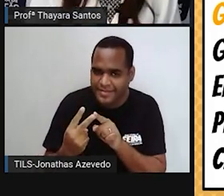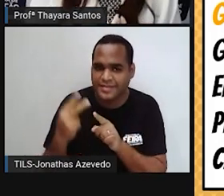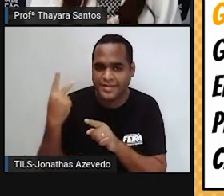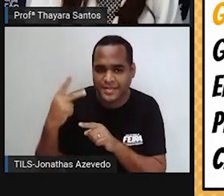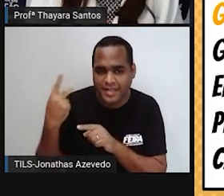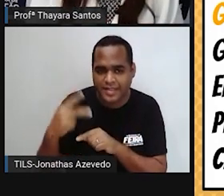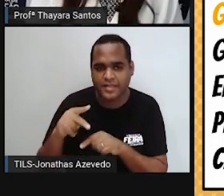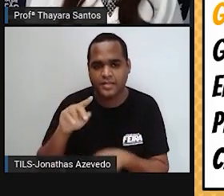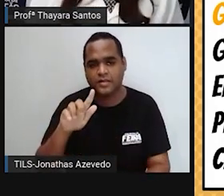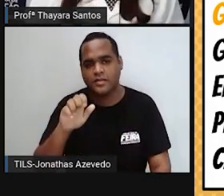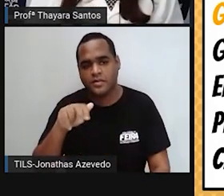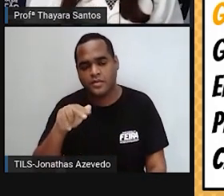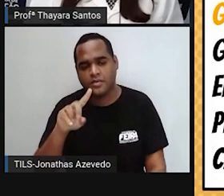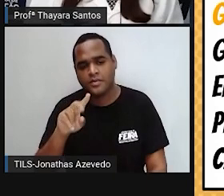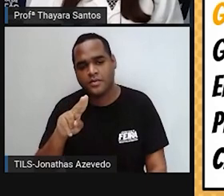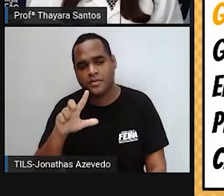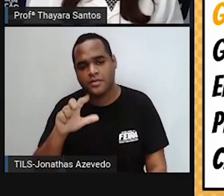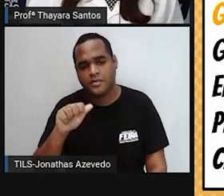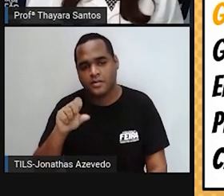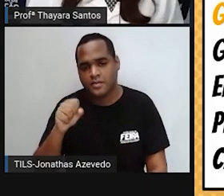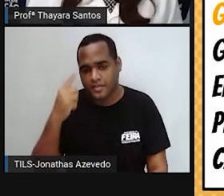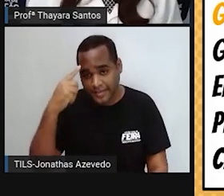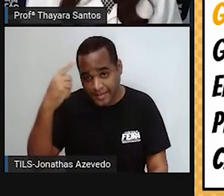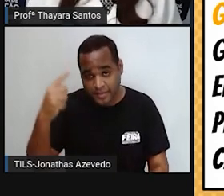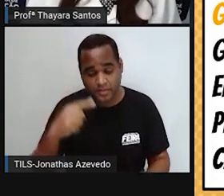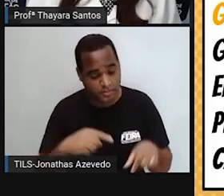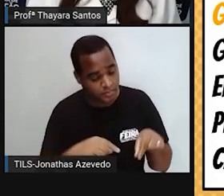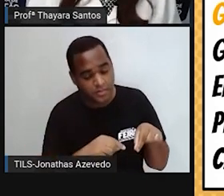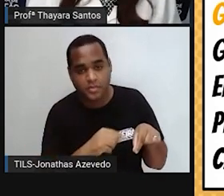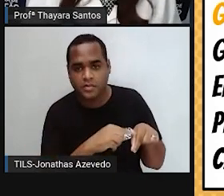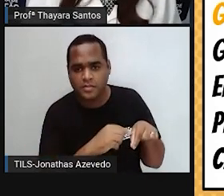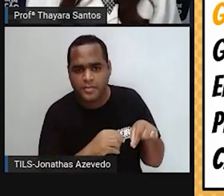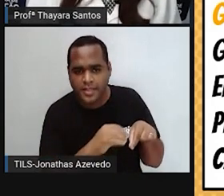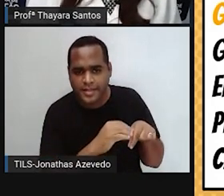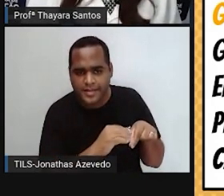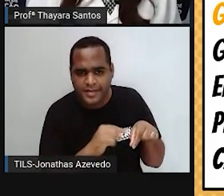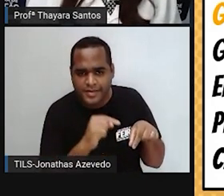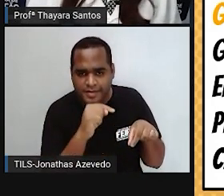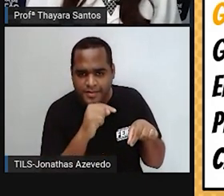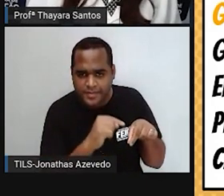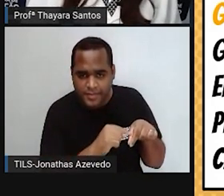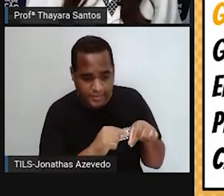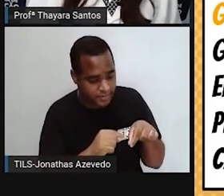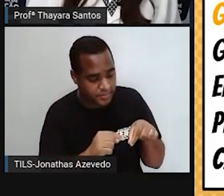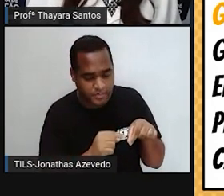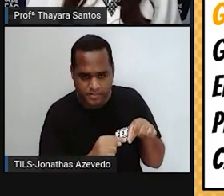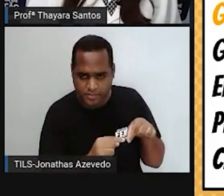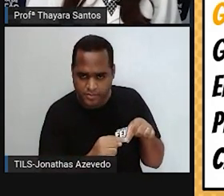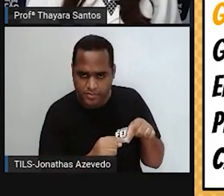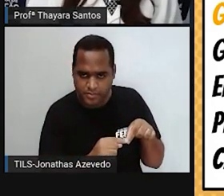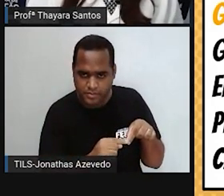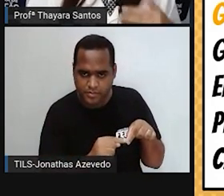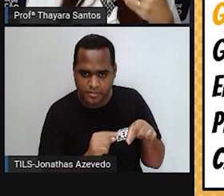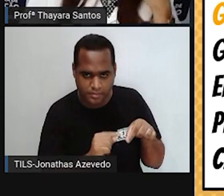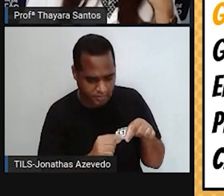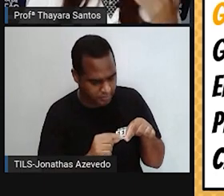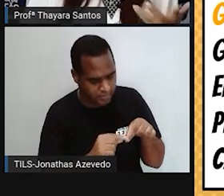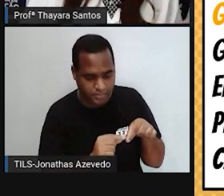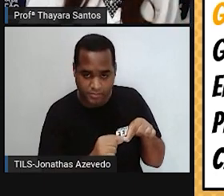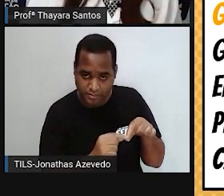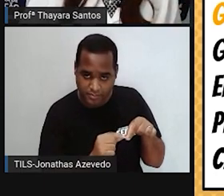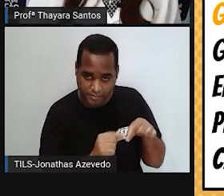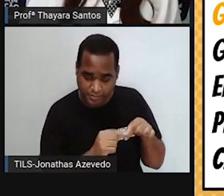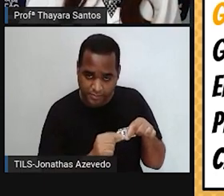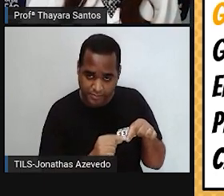localizada na abertura do canal vaginal. Então, na entrada da vagina, tem um par de glândulas de Bartolini. E qual é a